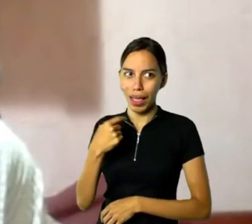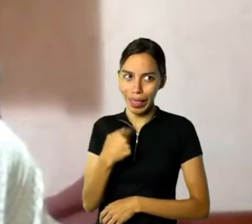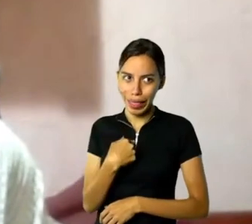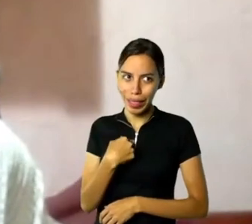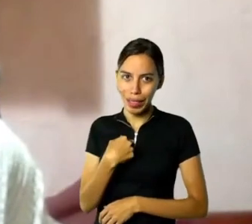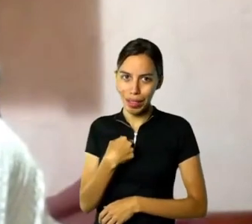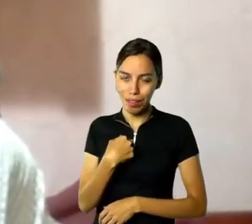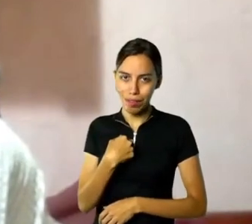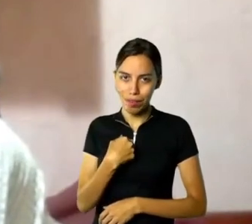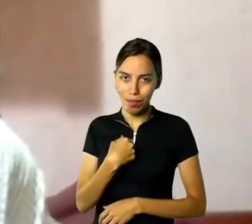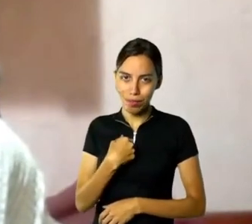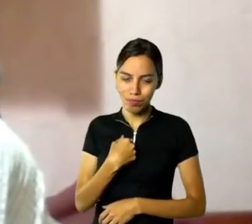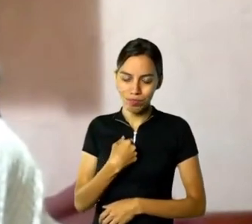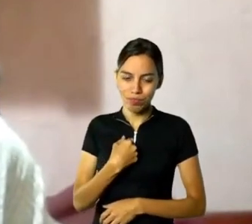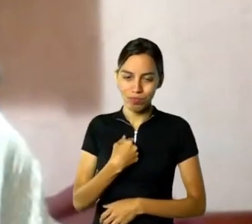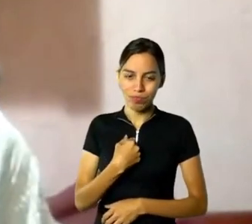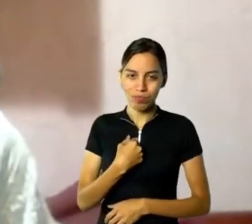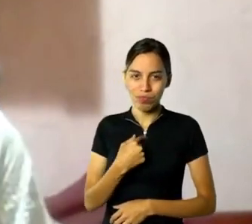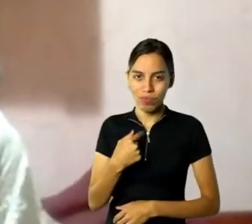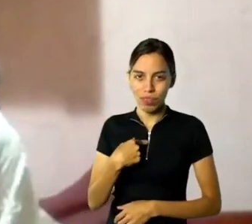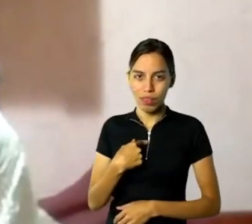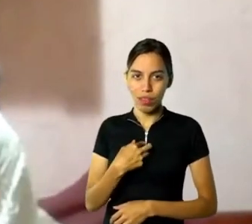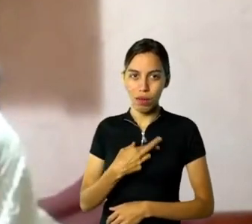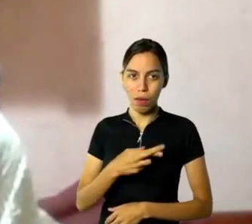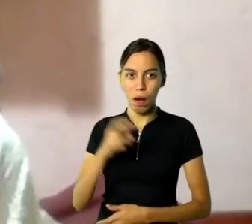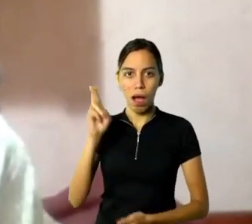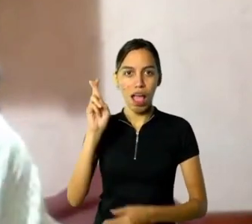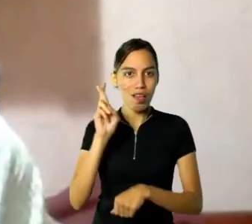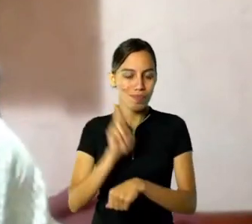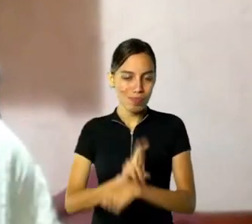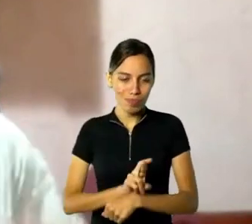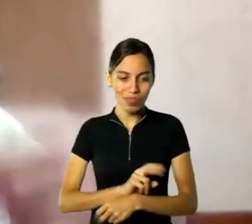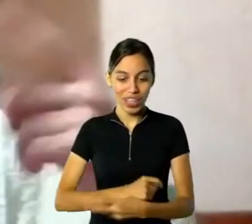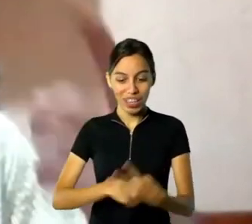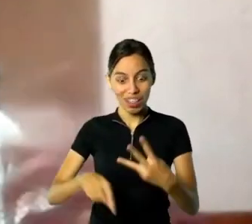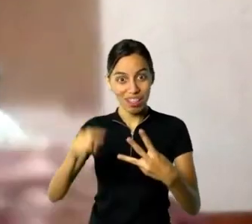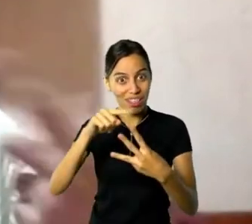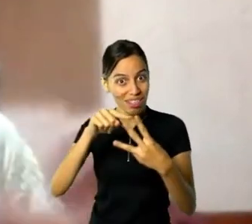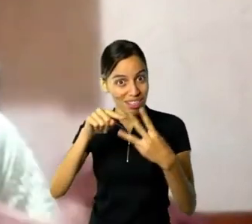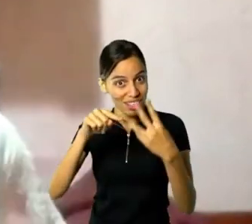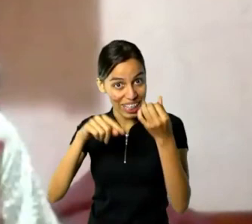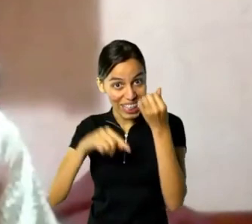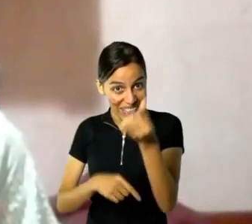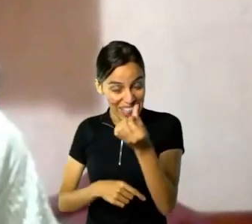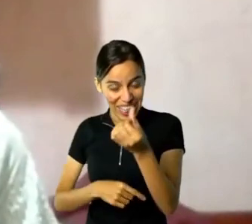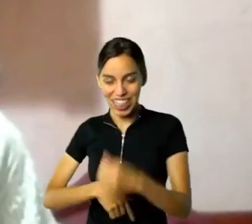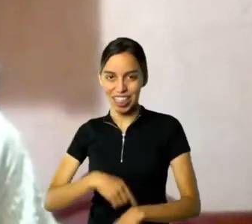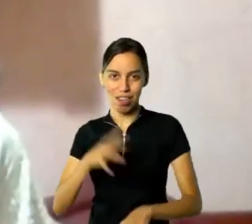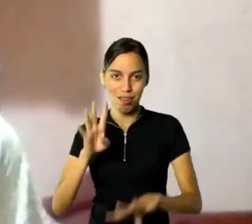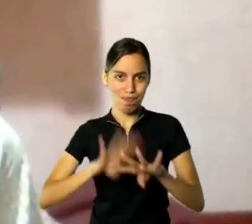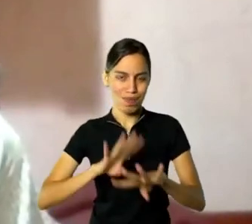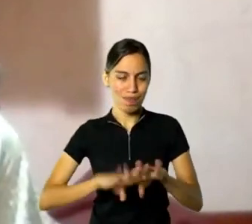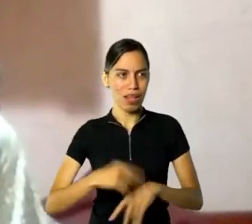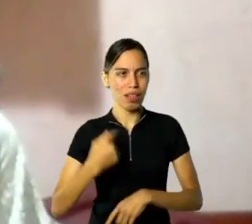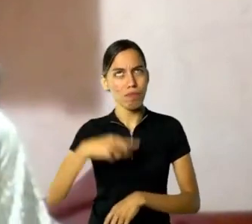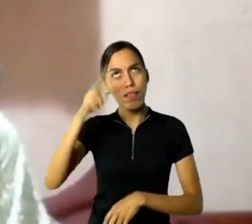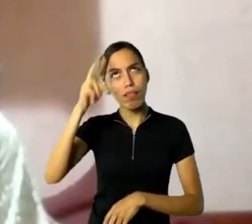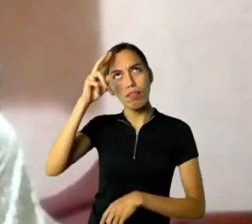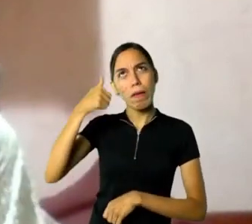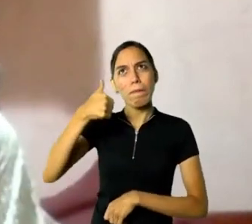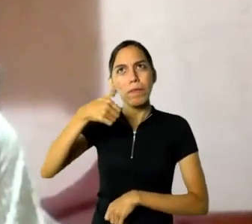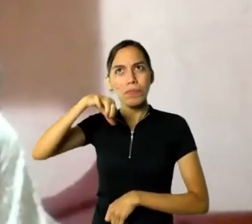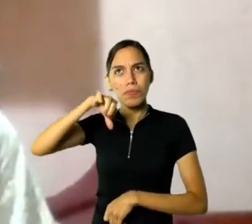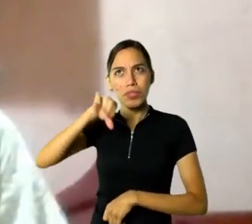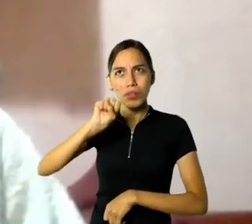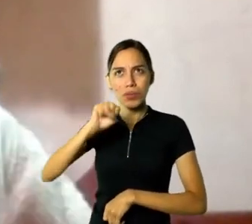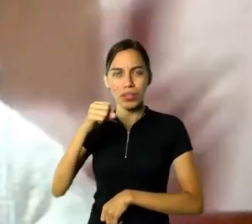matemática na minha cidade. E a primeira foi em 1989. Eu fiquei lembrando de várias coisas de 89. Foi um ano muito marcante, que é